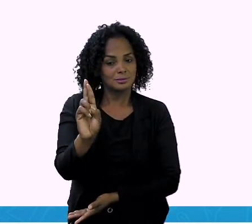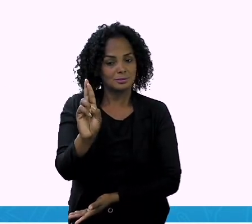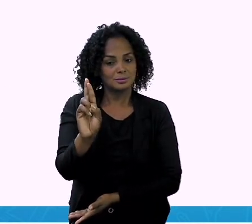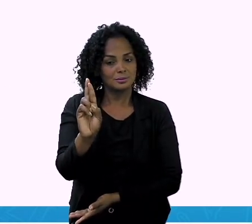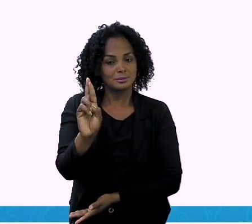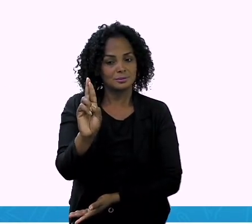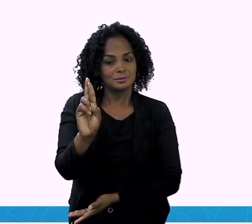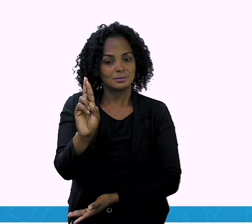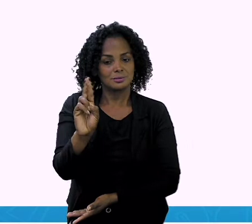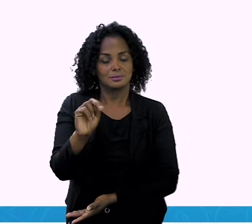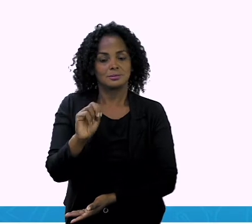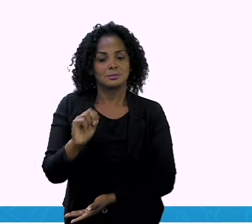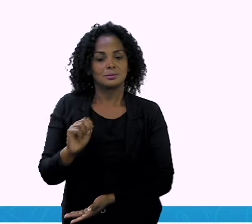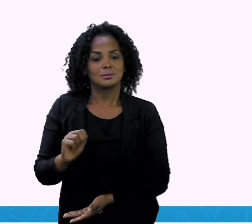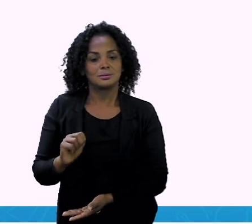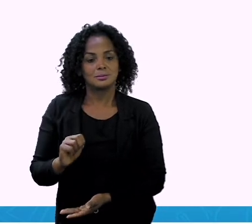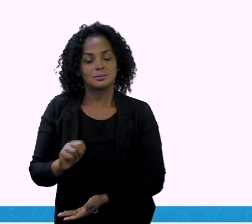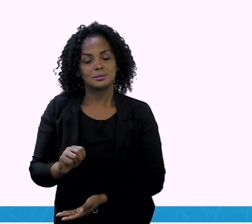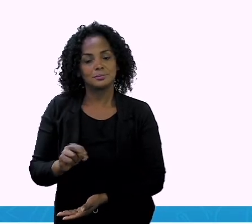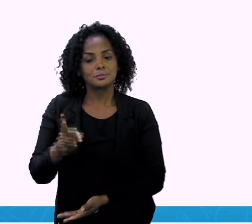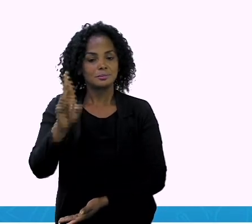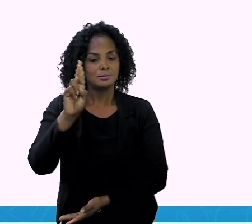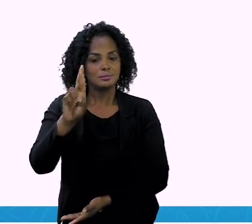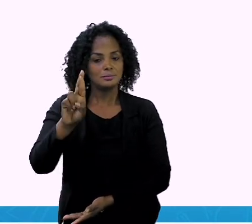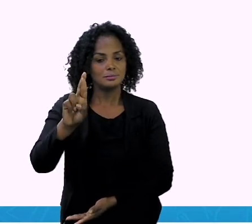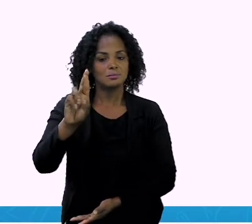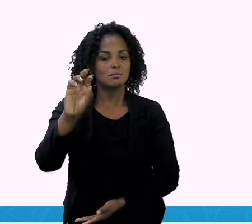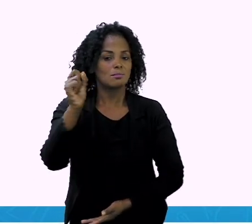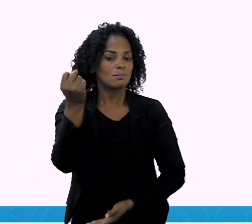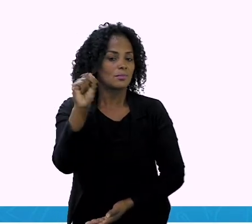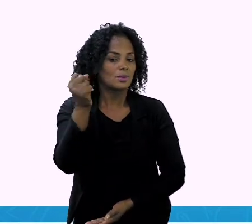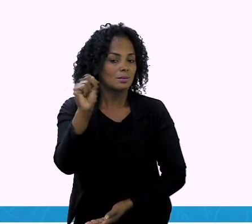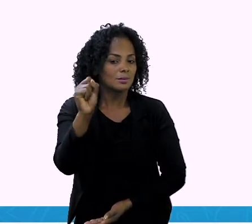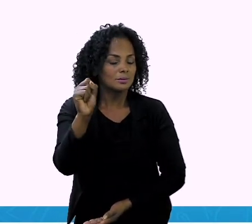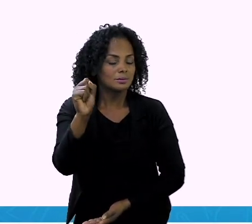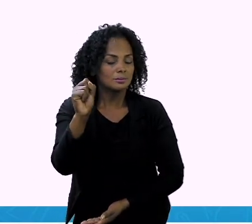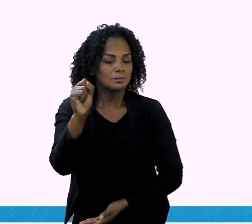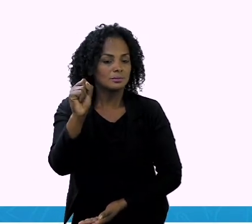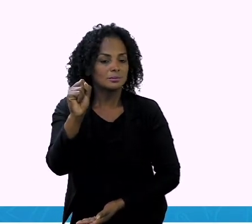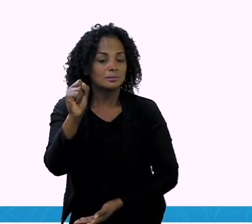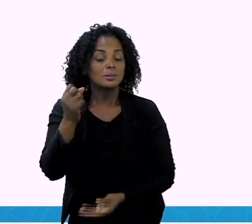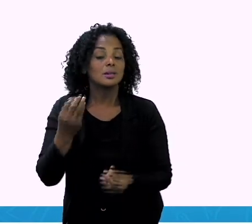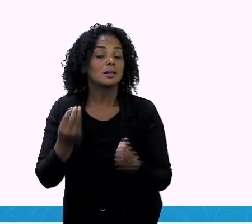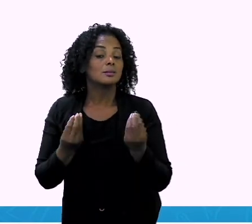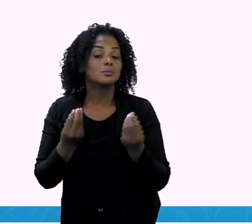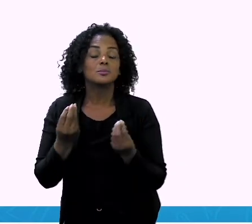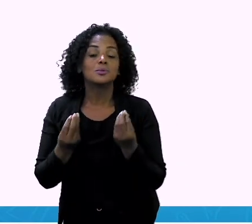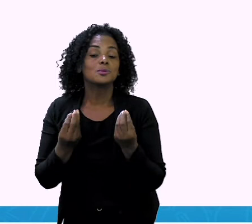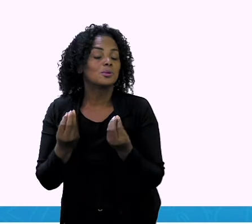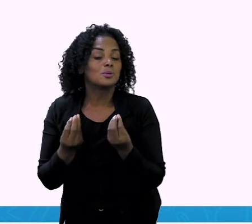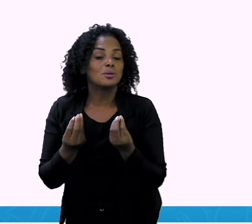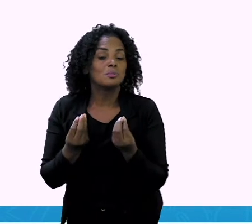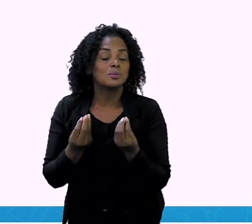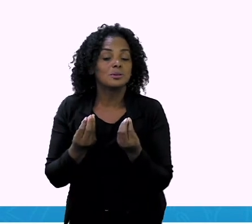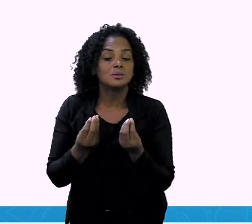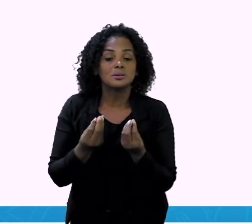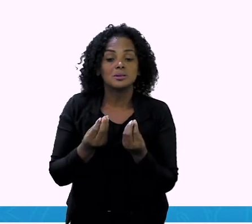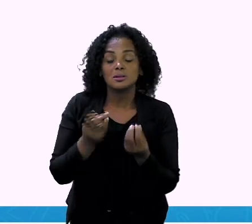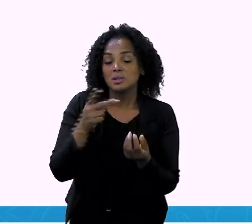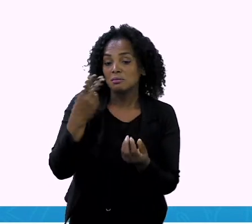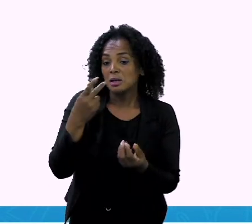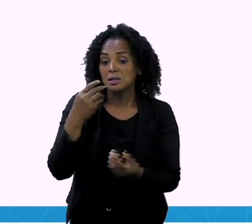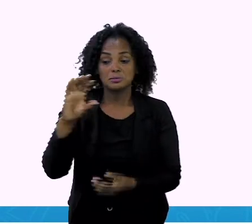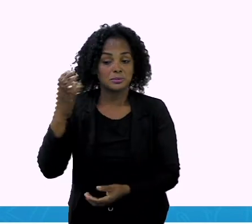representação aqui, ó. O R, esse cifrão. Como agora nós já não estamos falando mais de